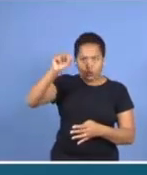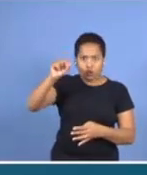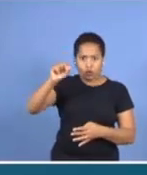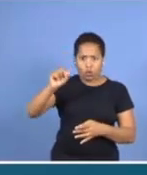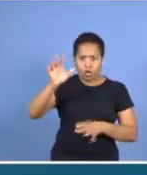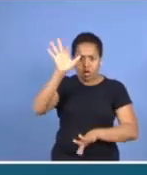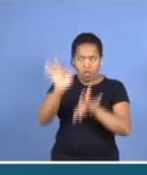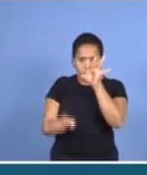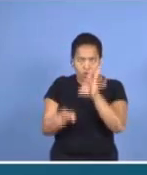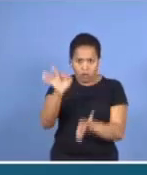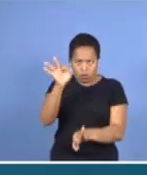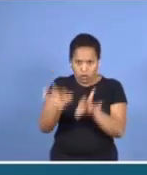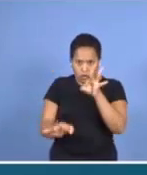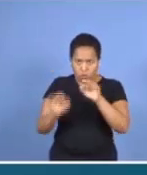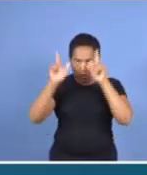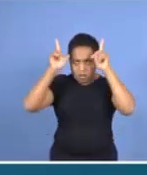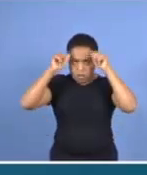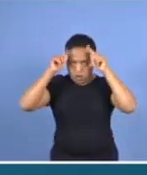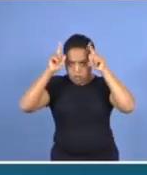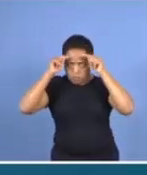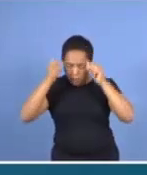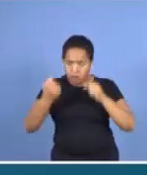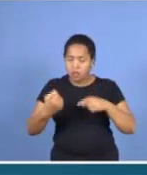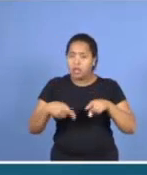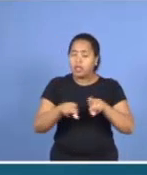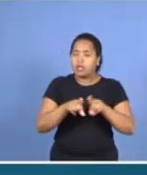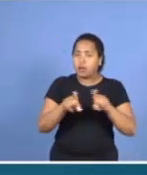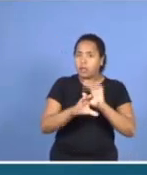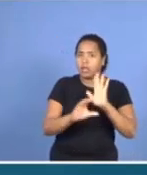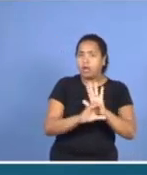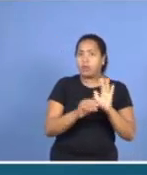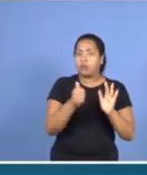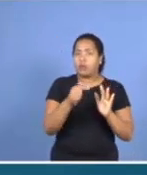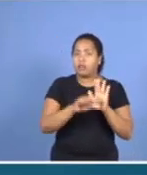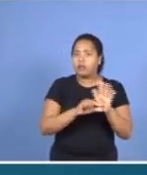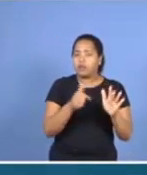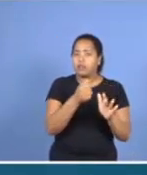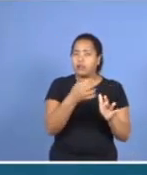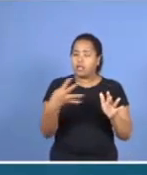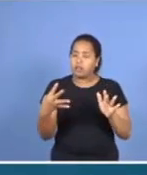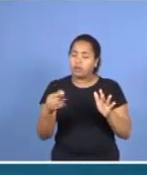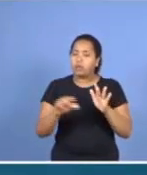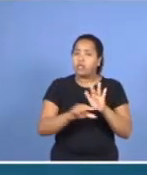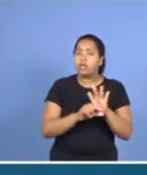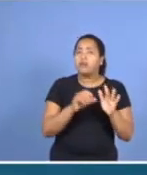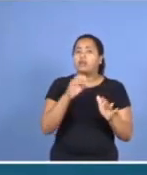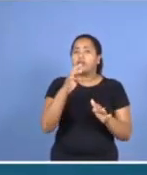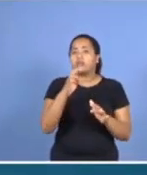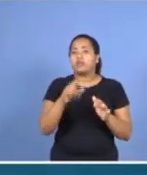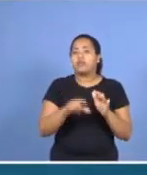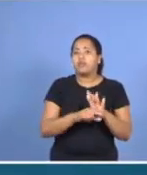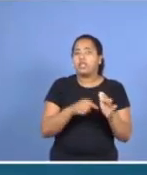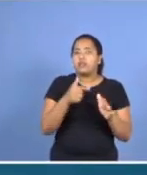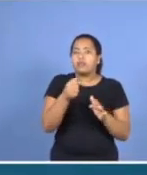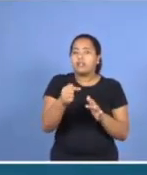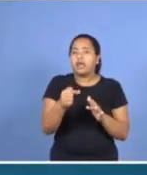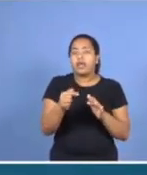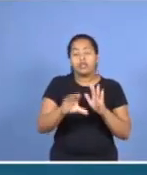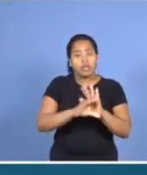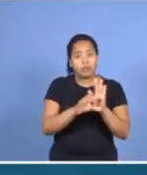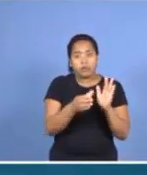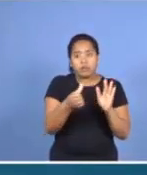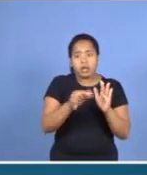5, também no capítulo 4, verso 14, capítulo 5, verso 7 e capítulo 6, verso 17. Uma